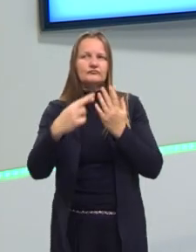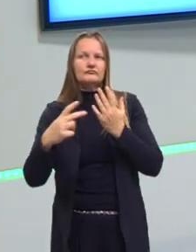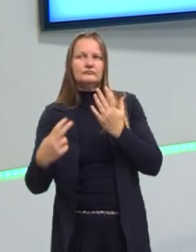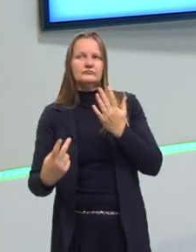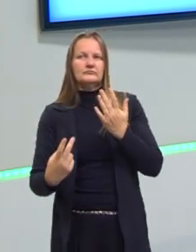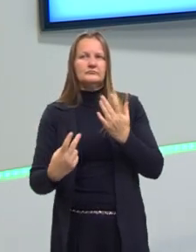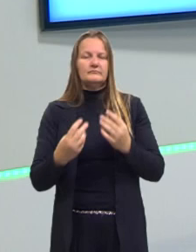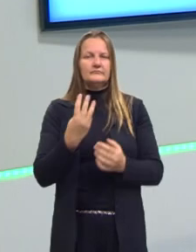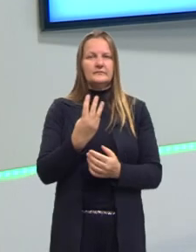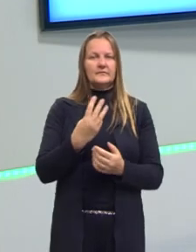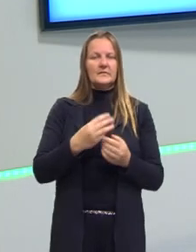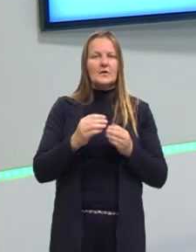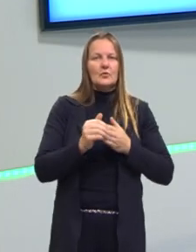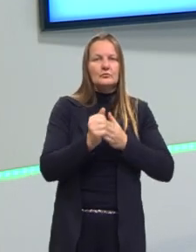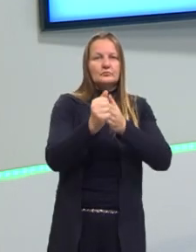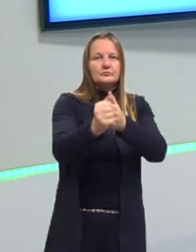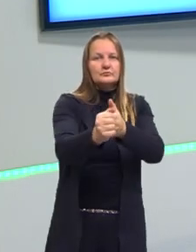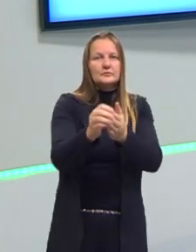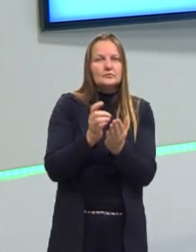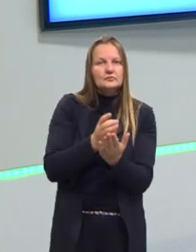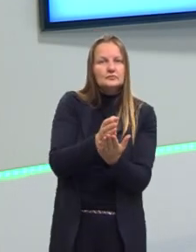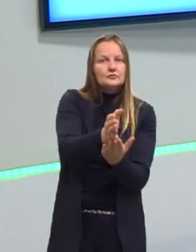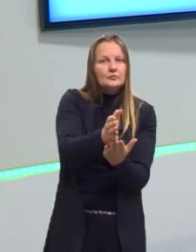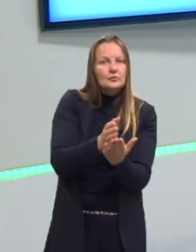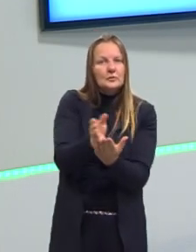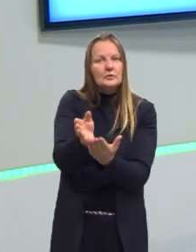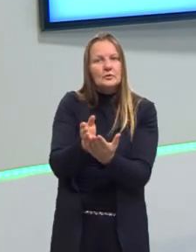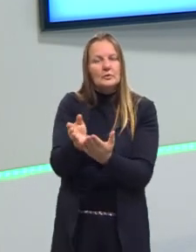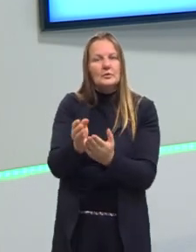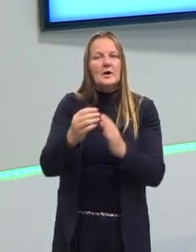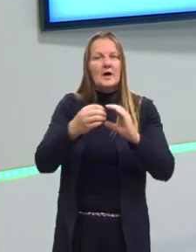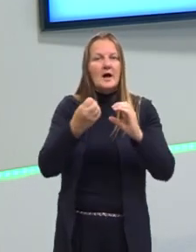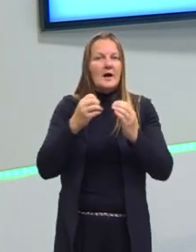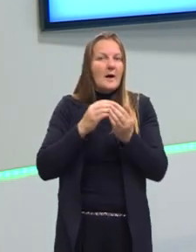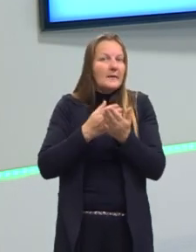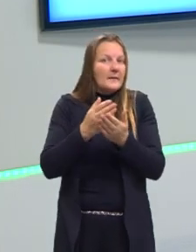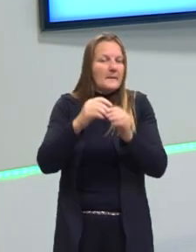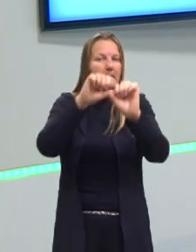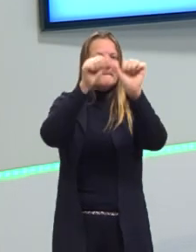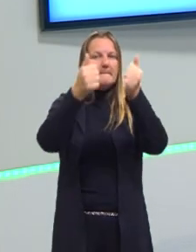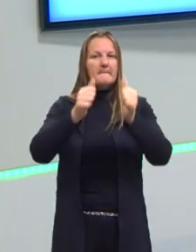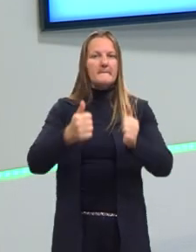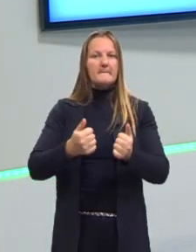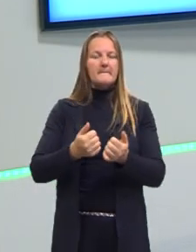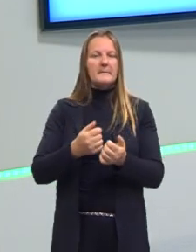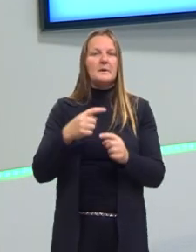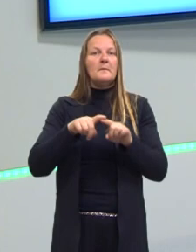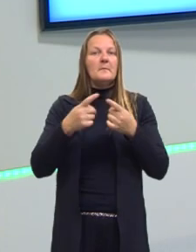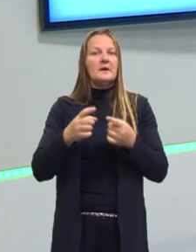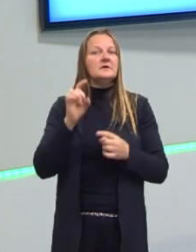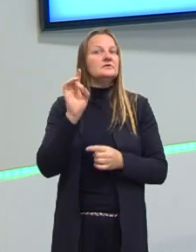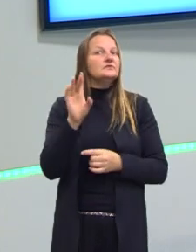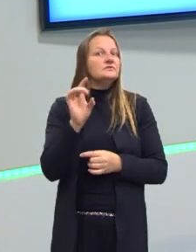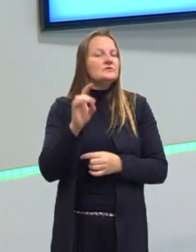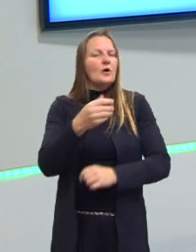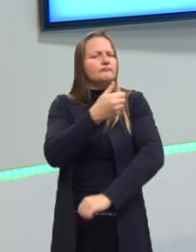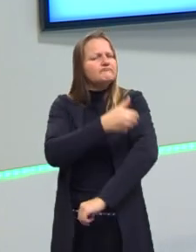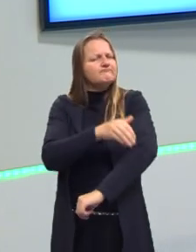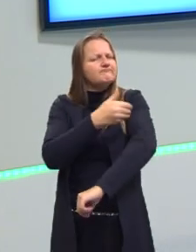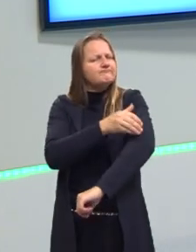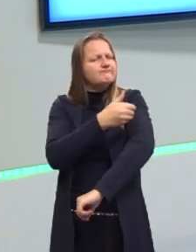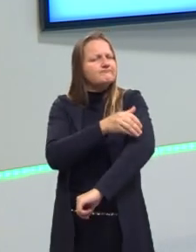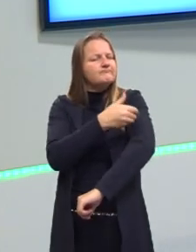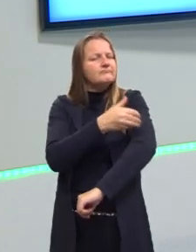ali esse direcionamento do que está acontecendo através da nossa imagem. Mas só com treino é possível